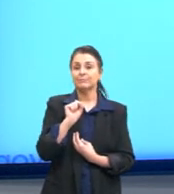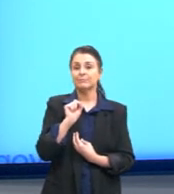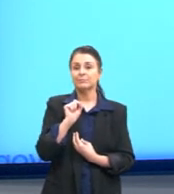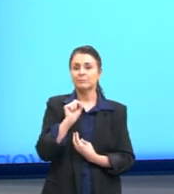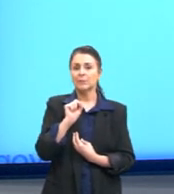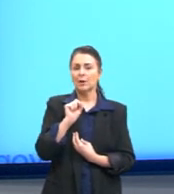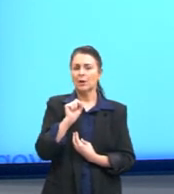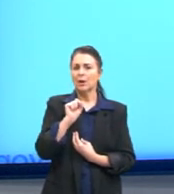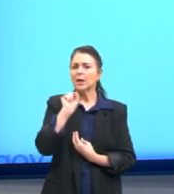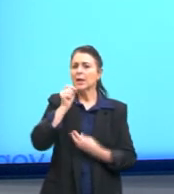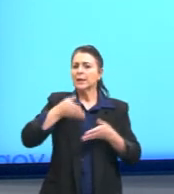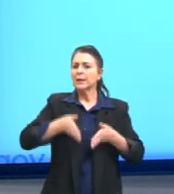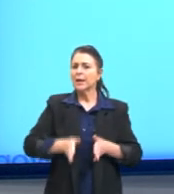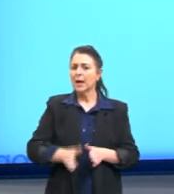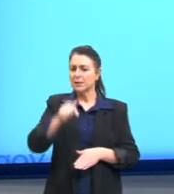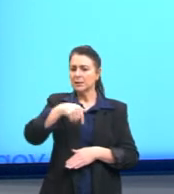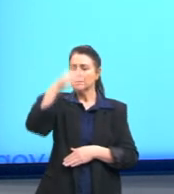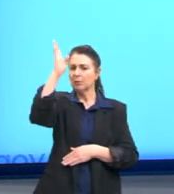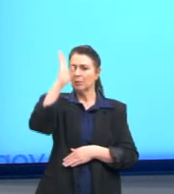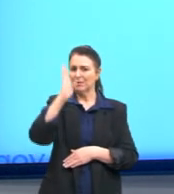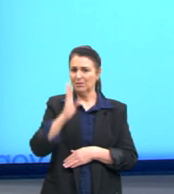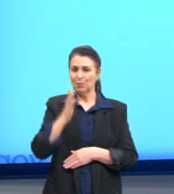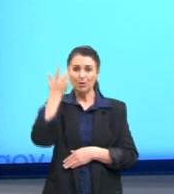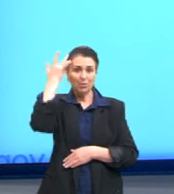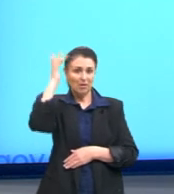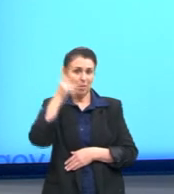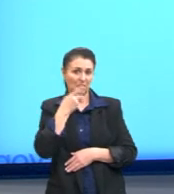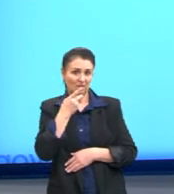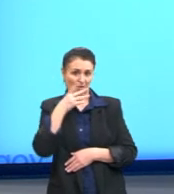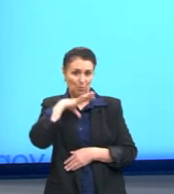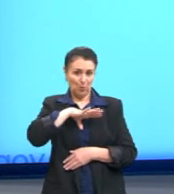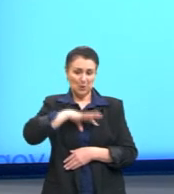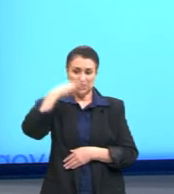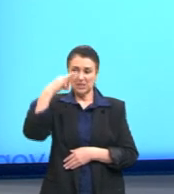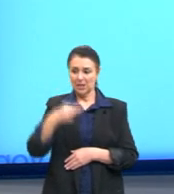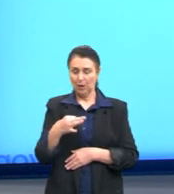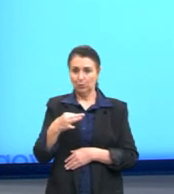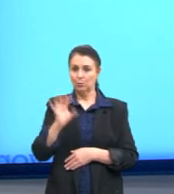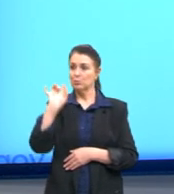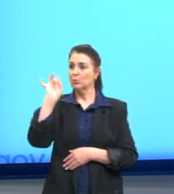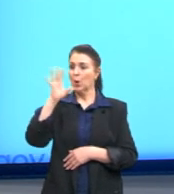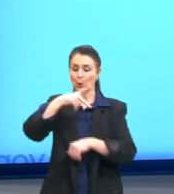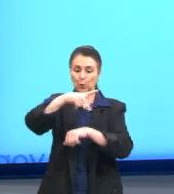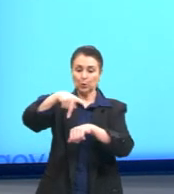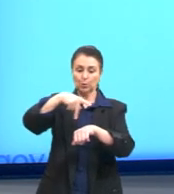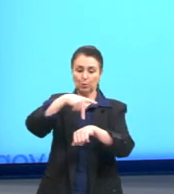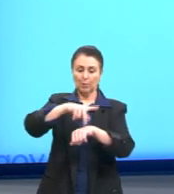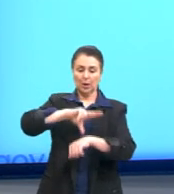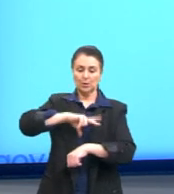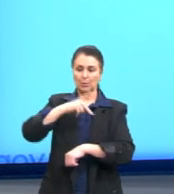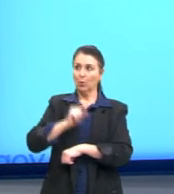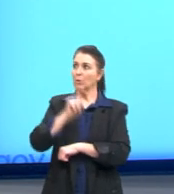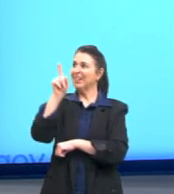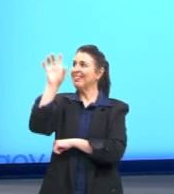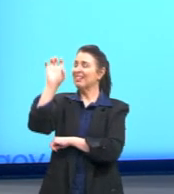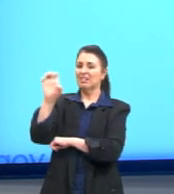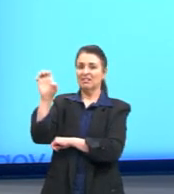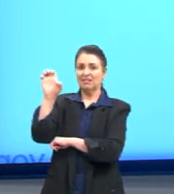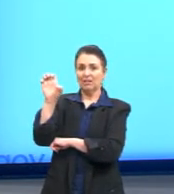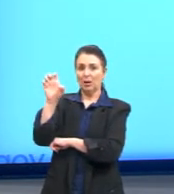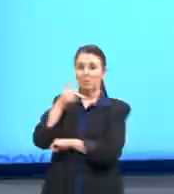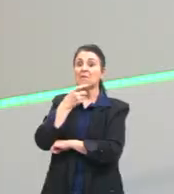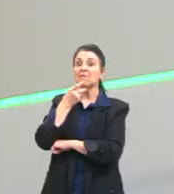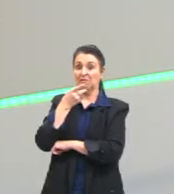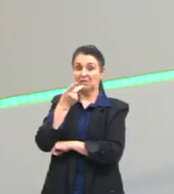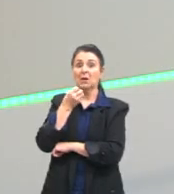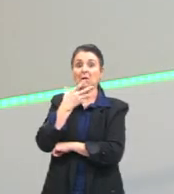Brasileiro não sabe falar português. Só em Portugal se fala bem português. E aqui é a questão